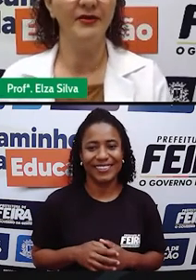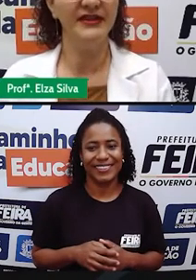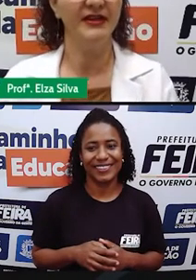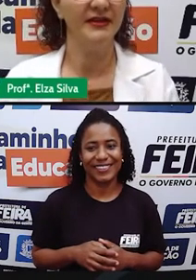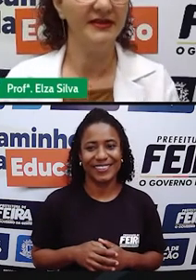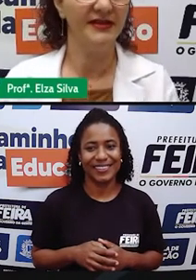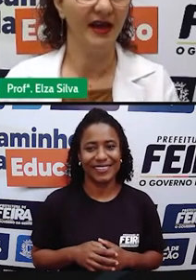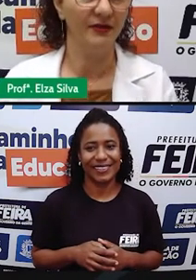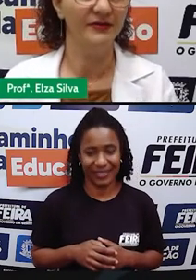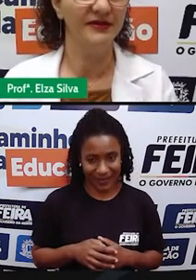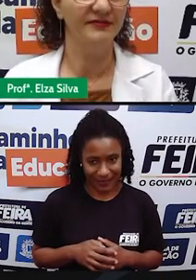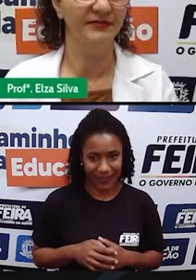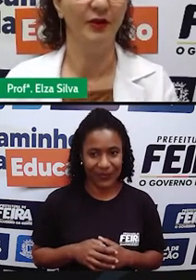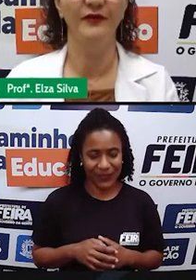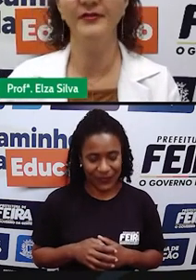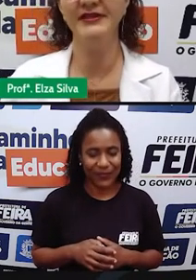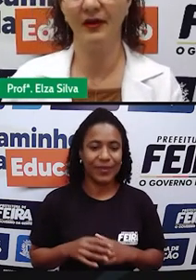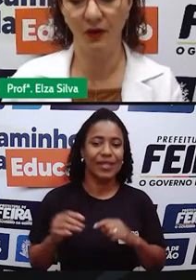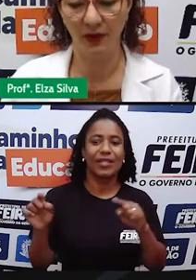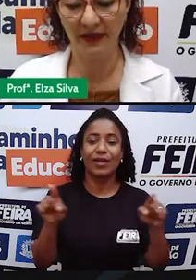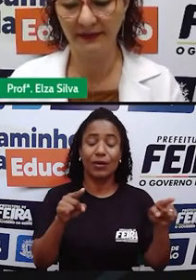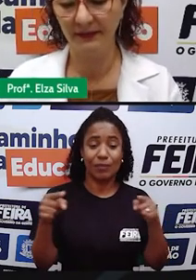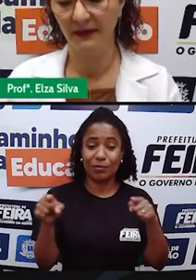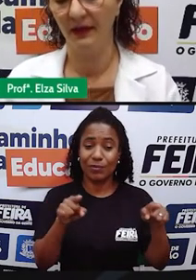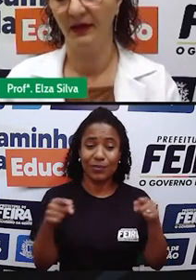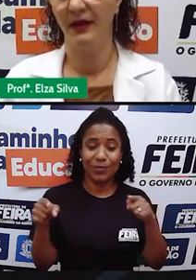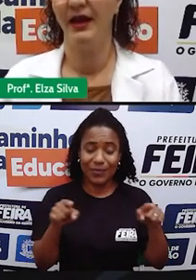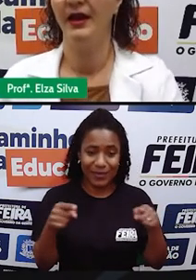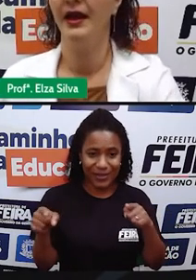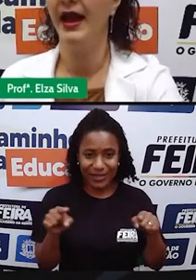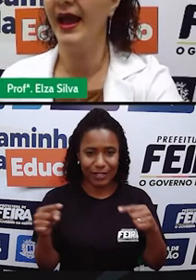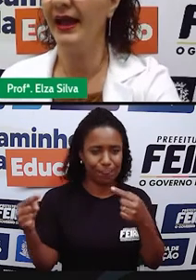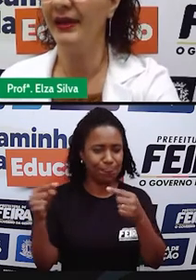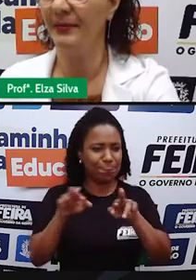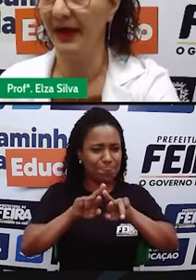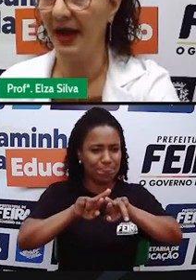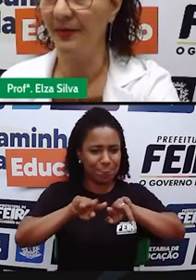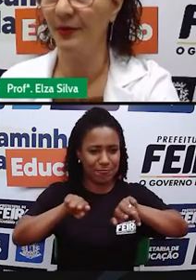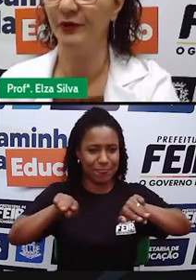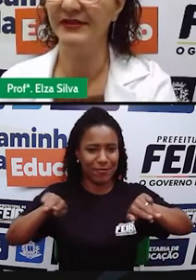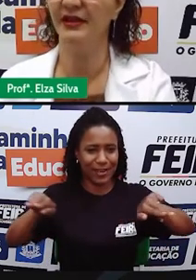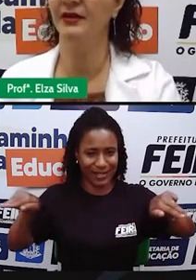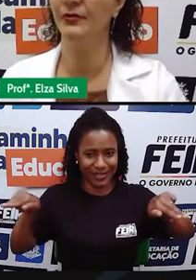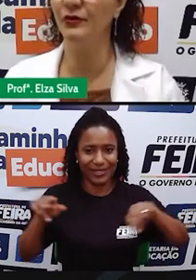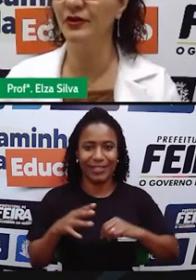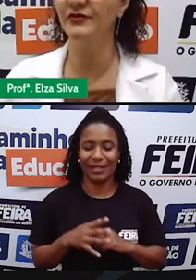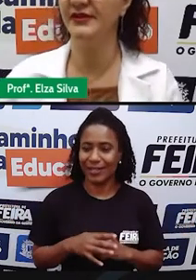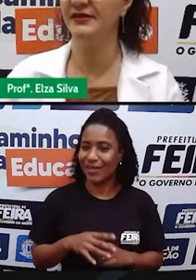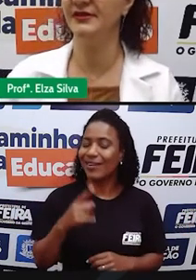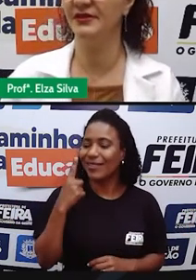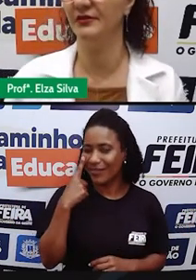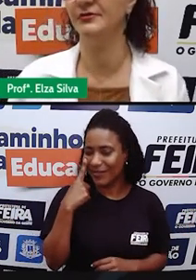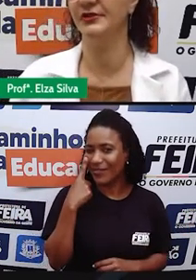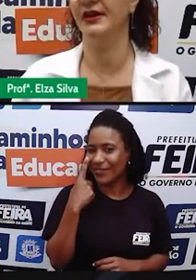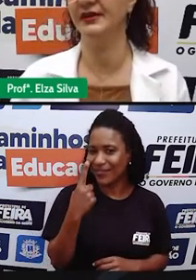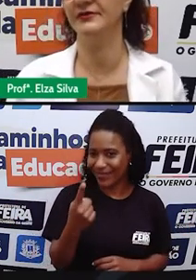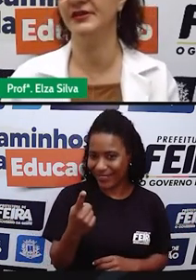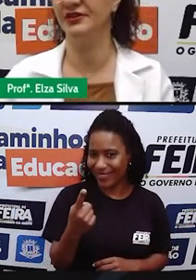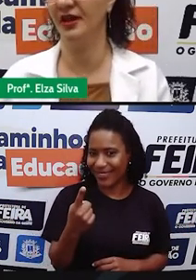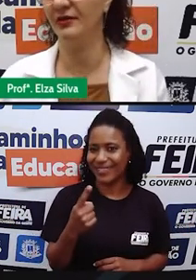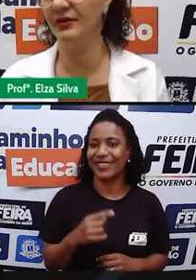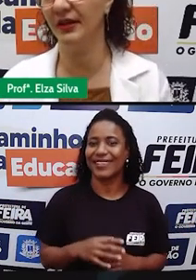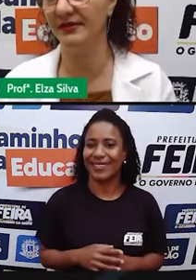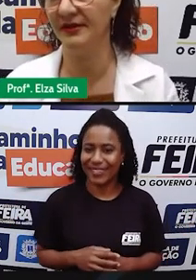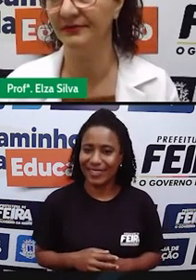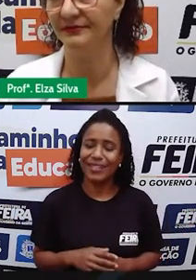Music Styles. Então, vamos agora relembrar, porque eu sei que muitos desses estilos musicais